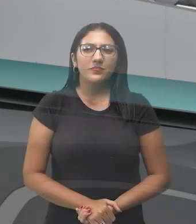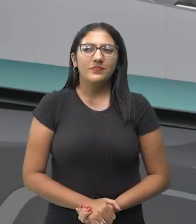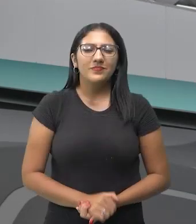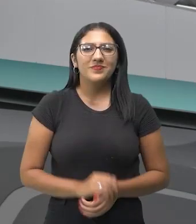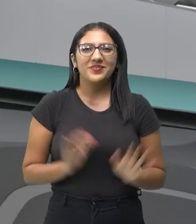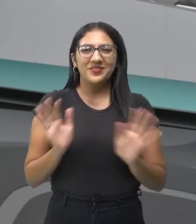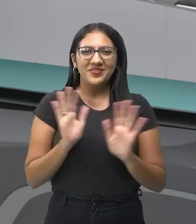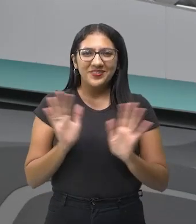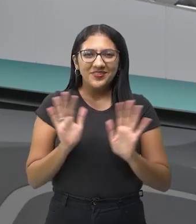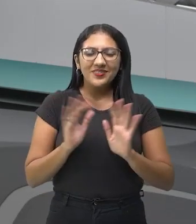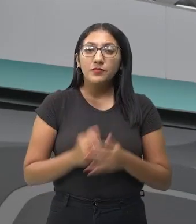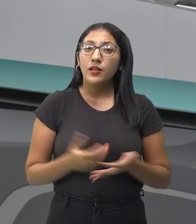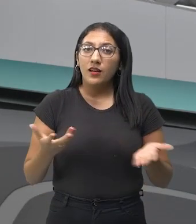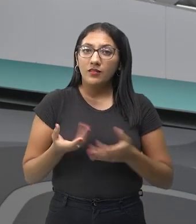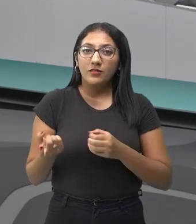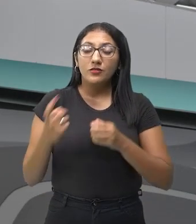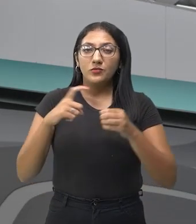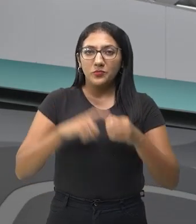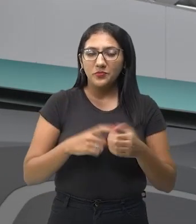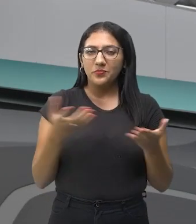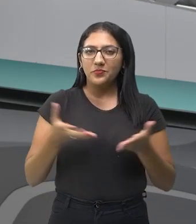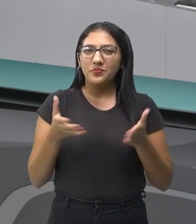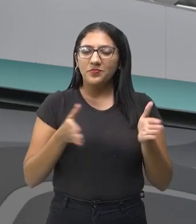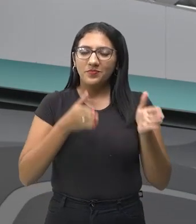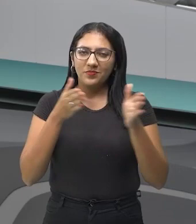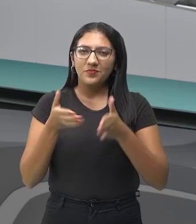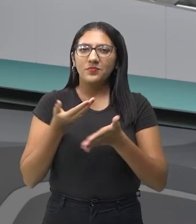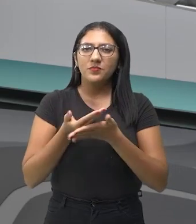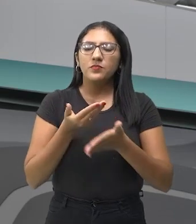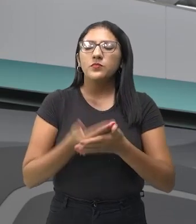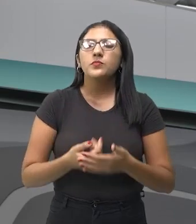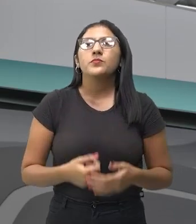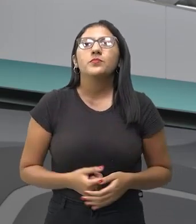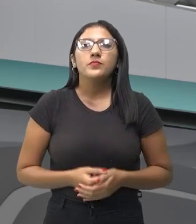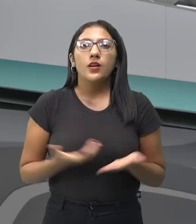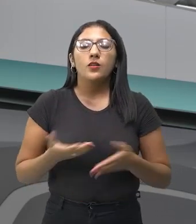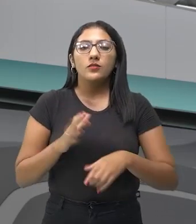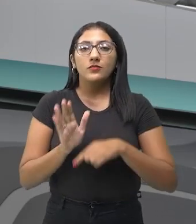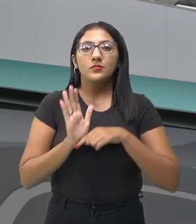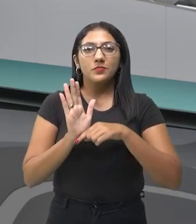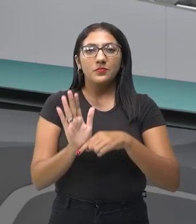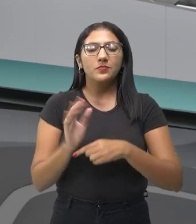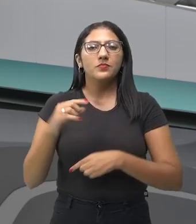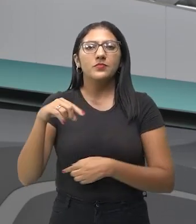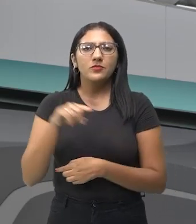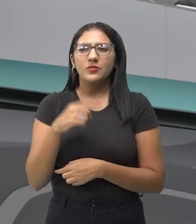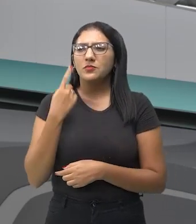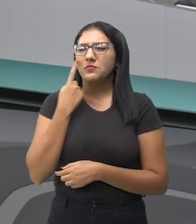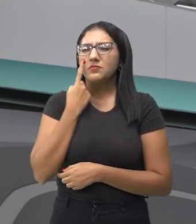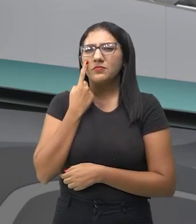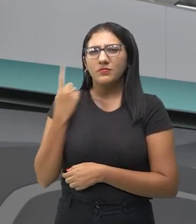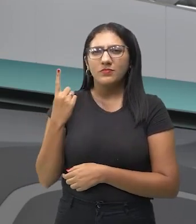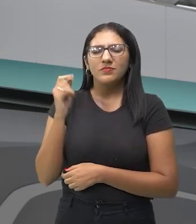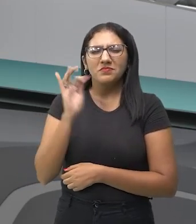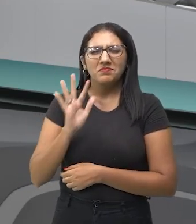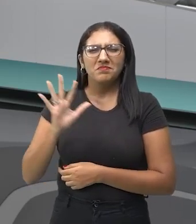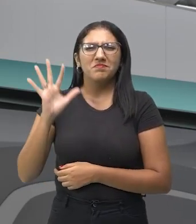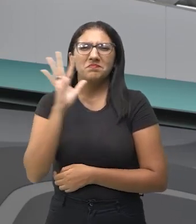Olá, então agora voltamos para esse momento e eu trouxe aqui para vocês justamente esse bosque,